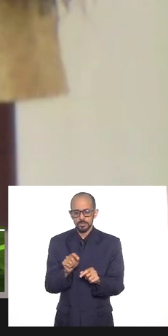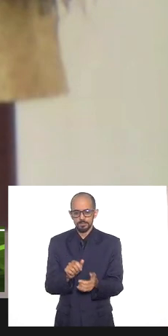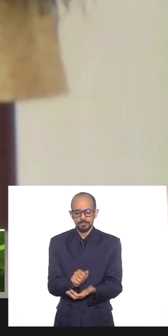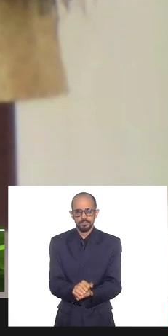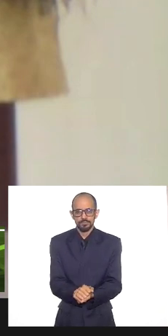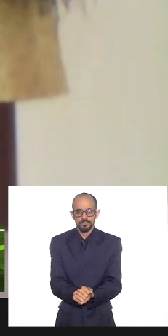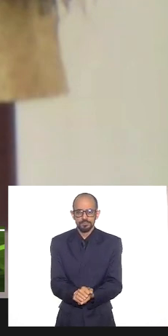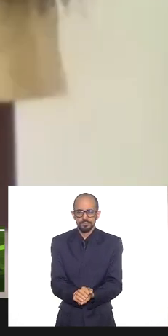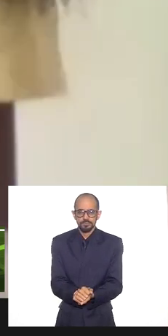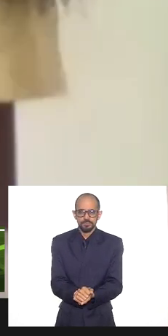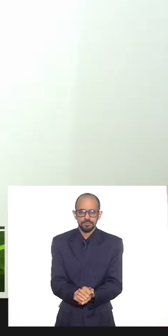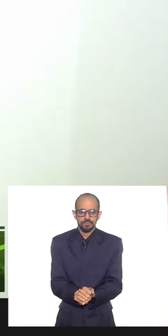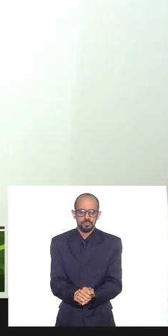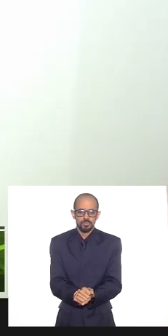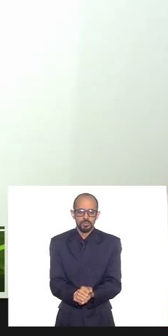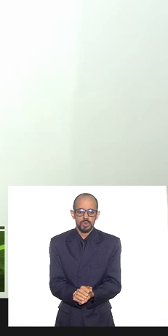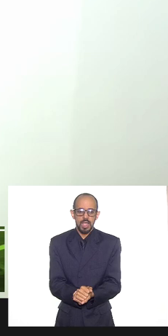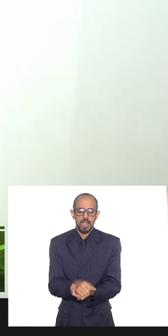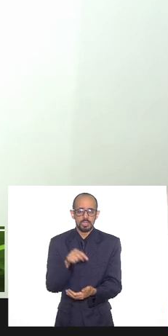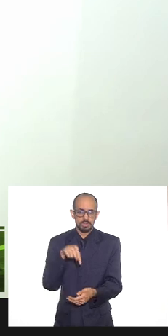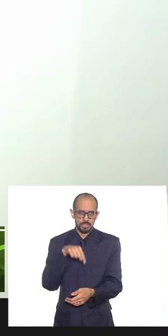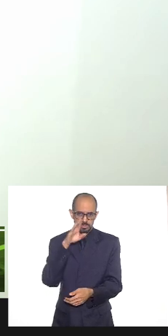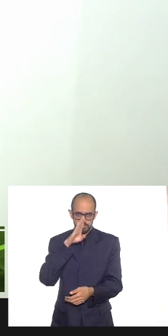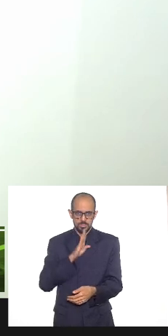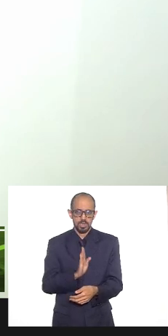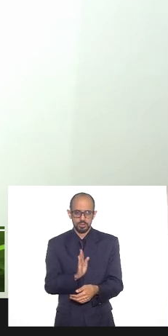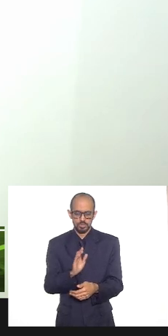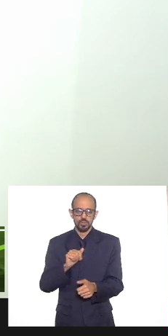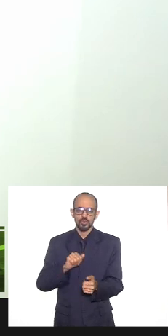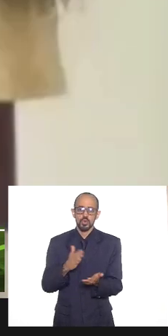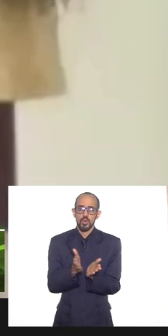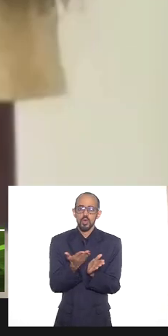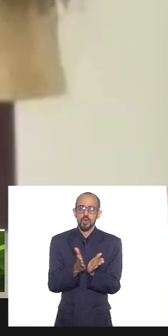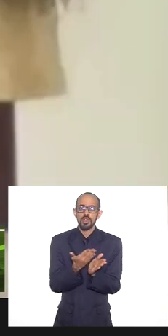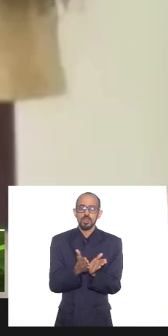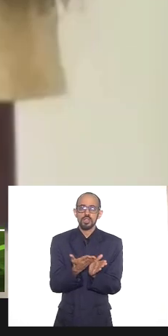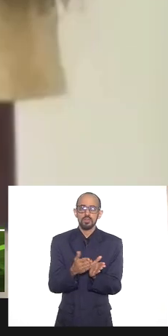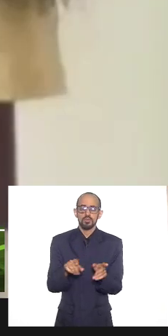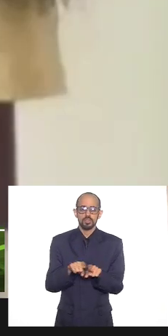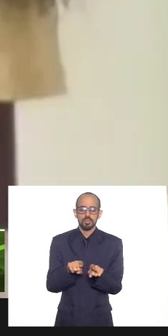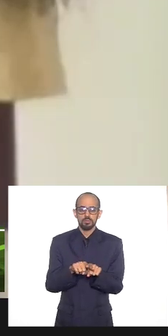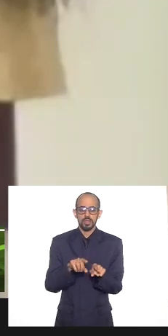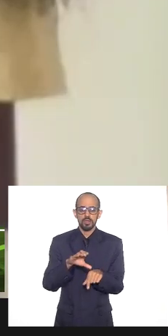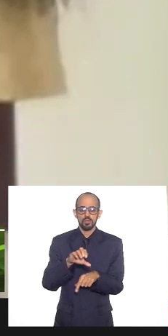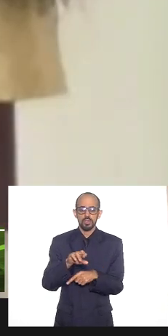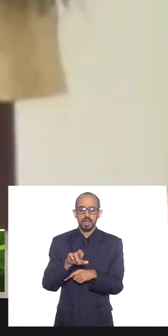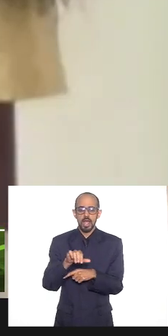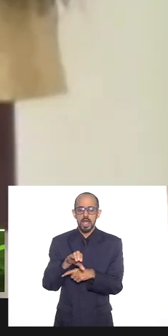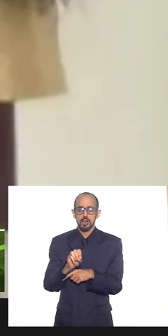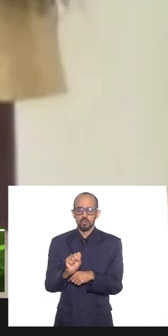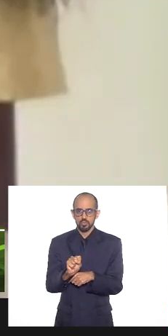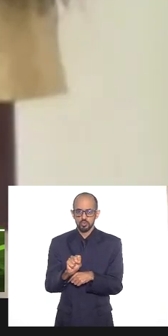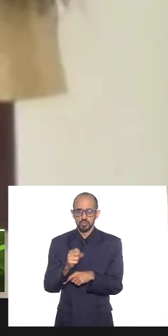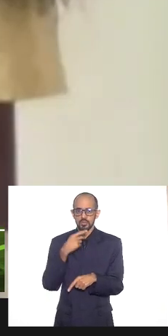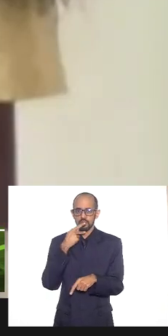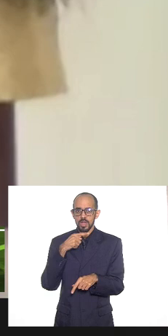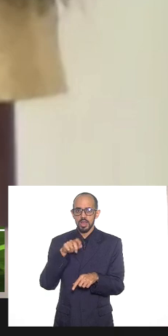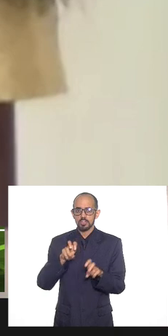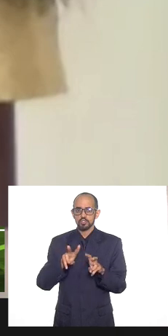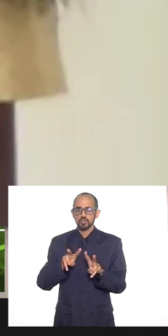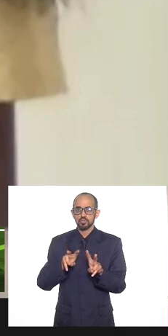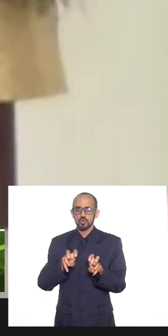e está aqui repercutido no Brasil, o livro do Carlos Mu, Racismo e Sociedade,